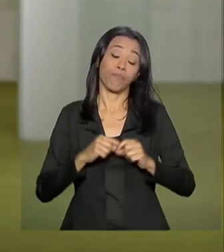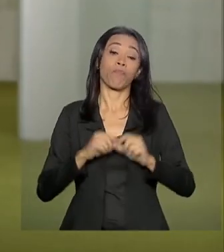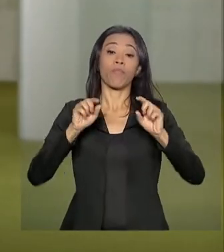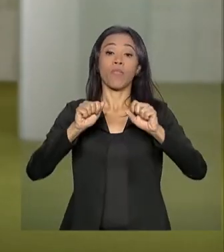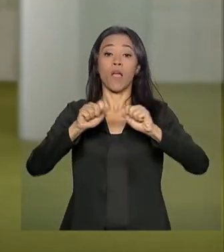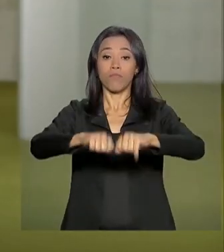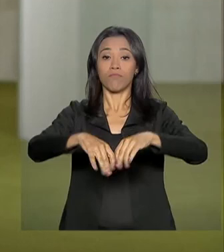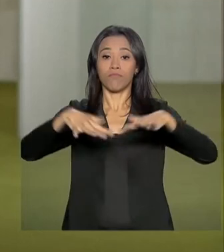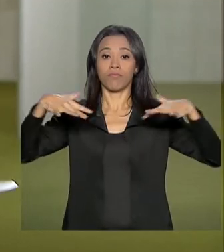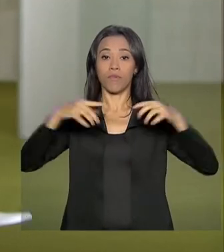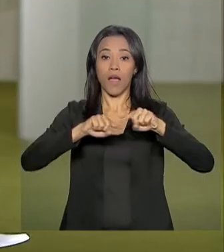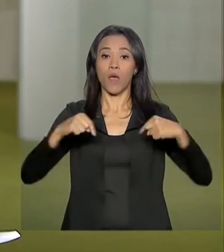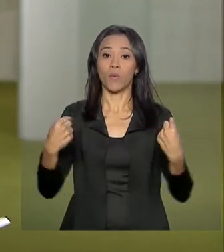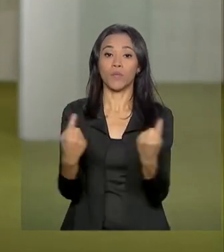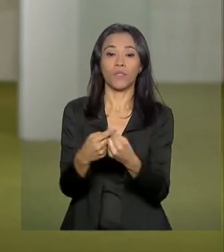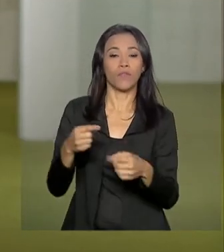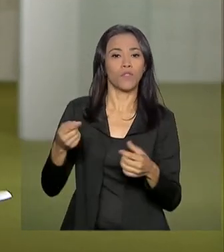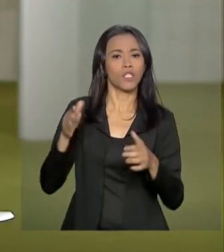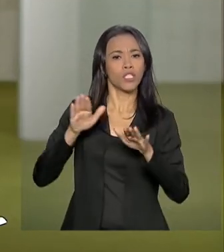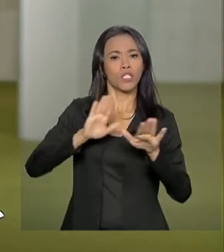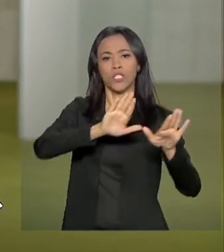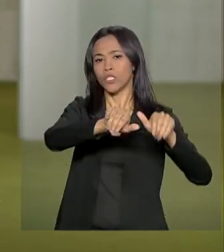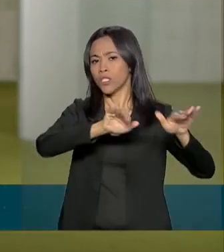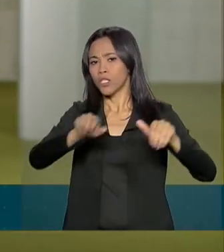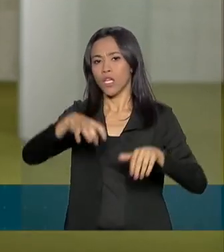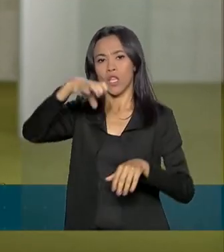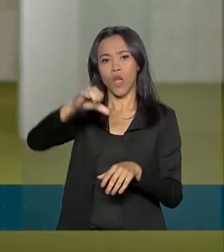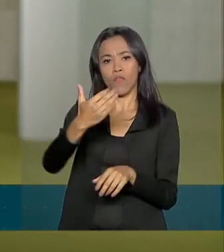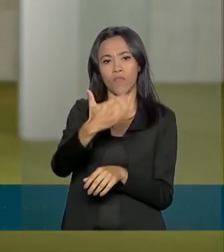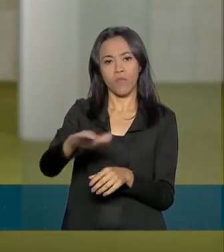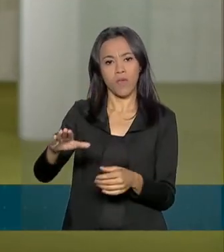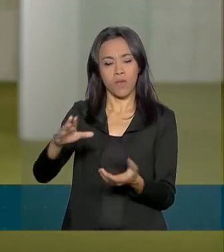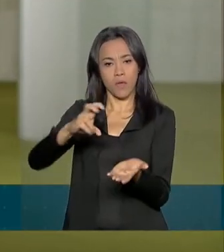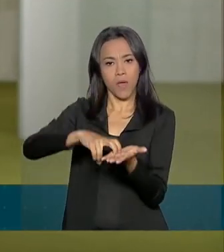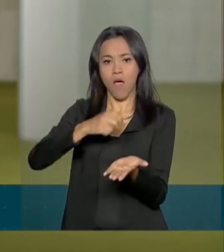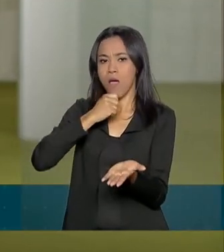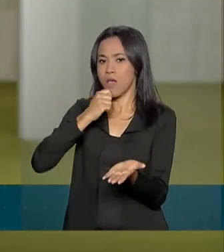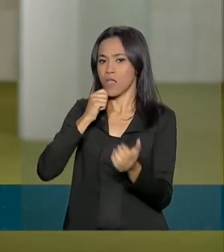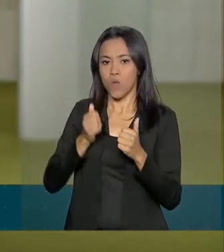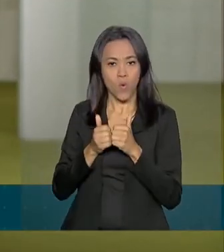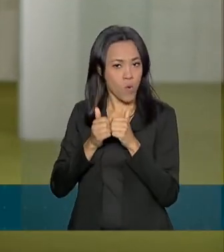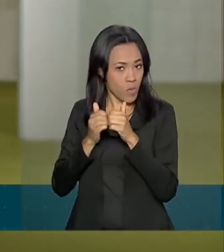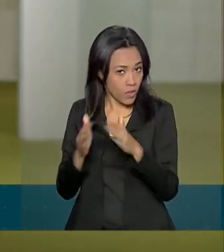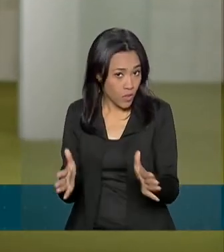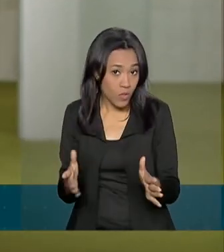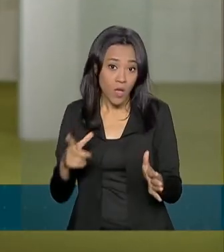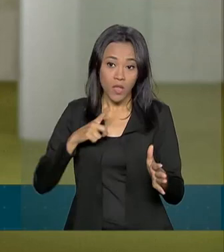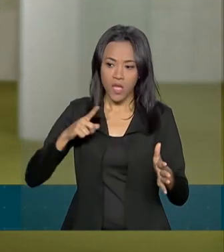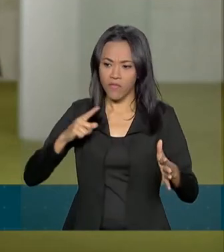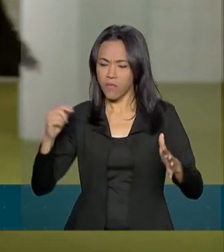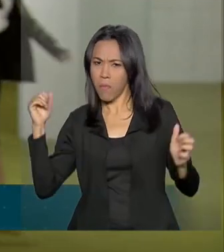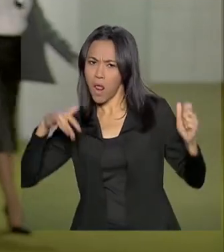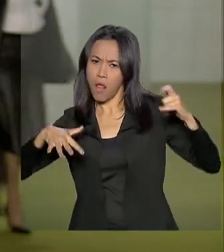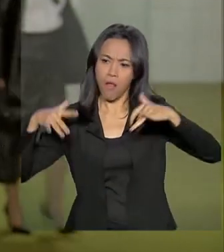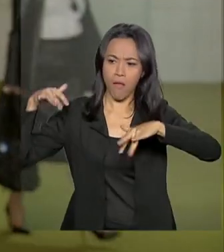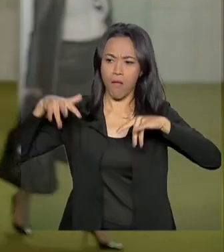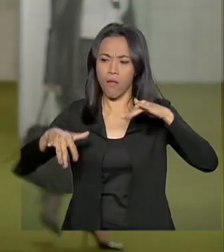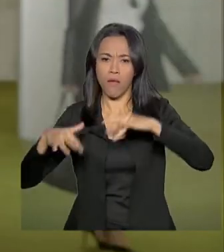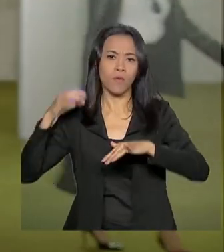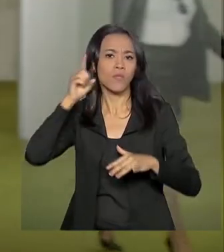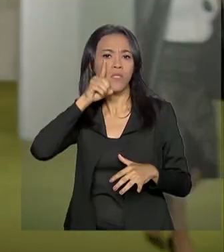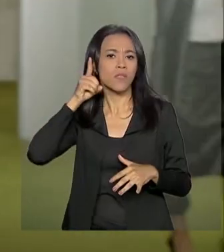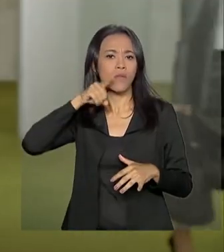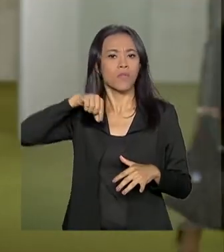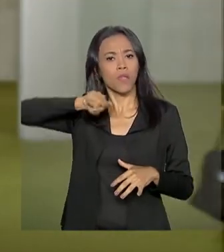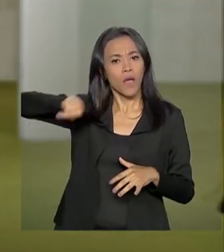que foi convocada para as 9h30 da manhã, para a leitura desse parecer, ainda não começou, mas já tem uma movimentação grande por lá. Os parlamentares